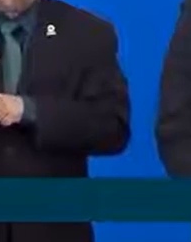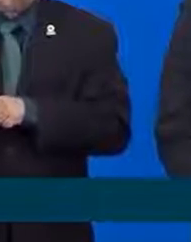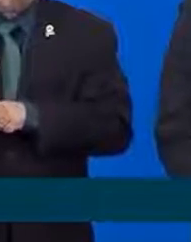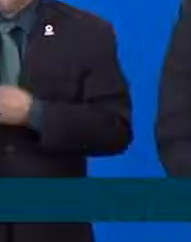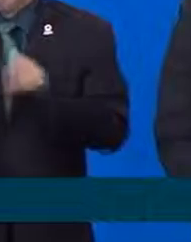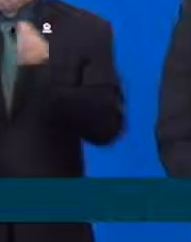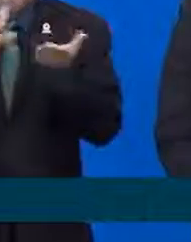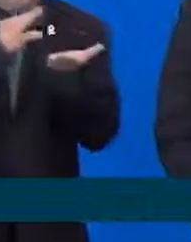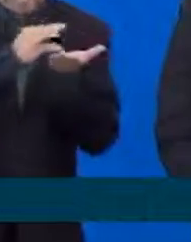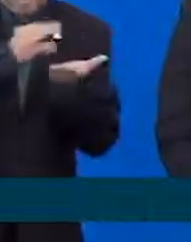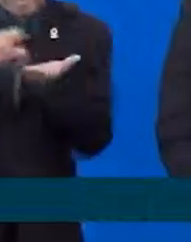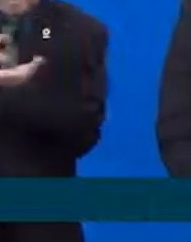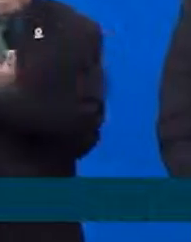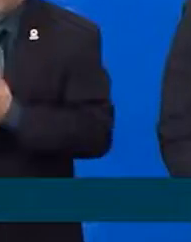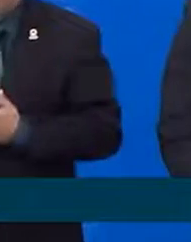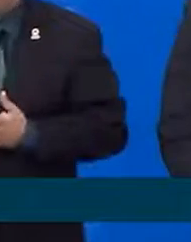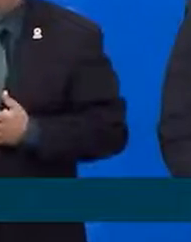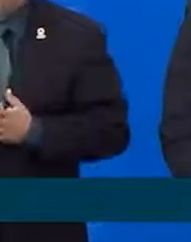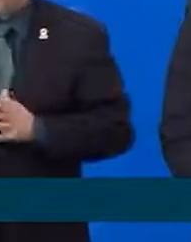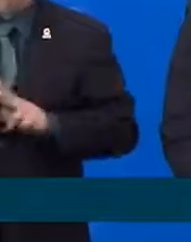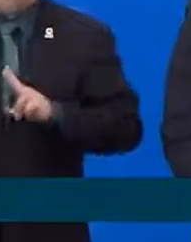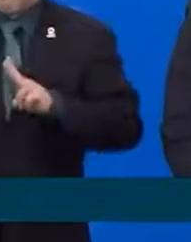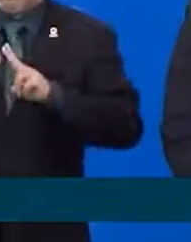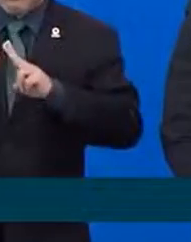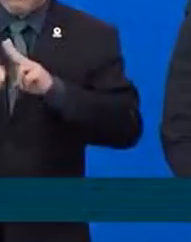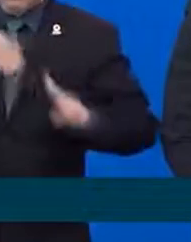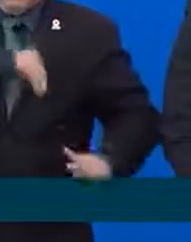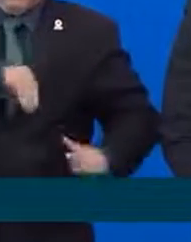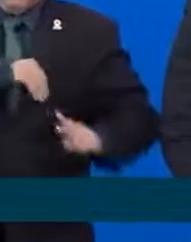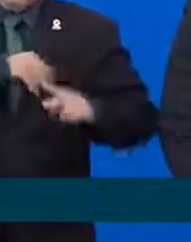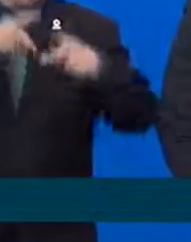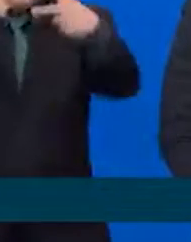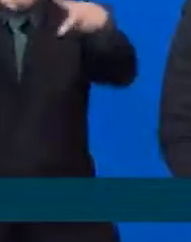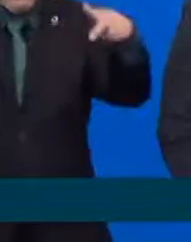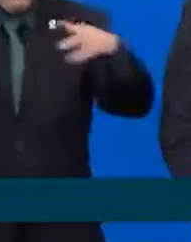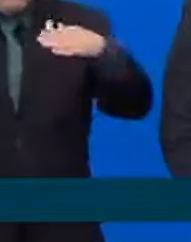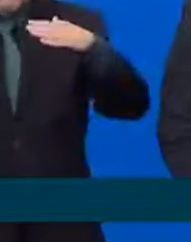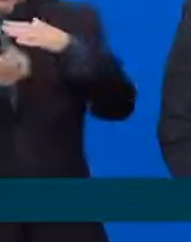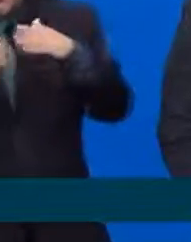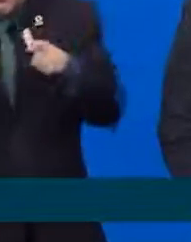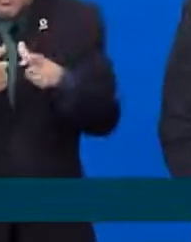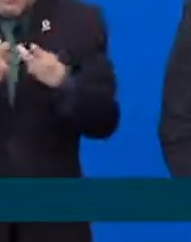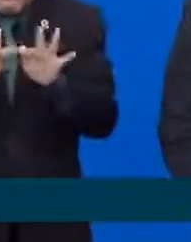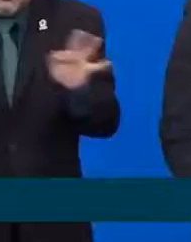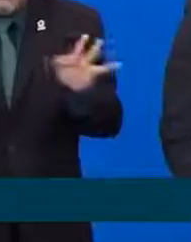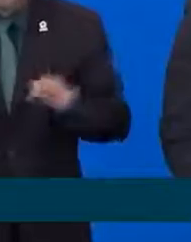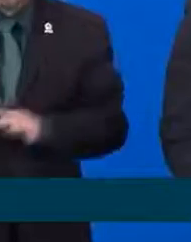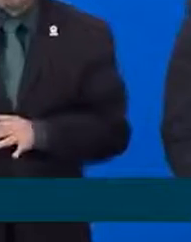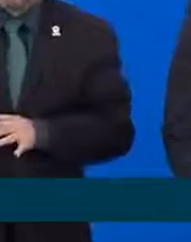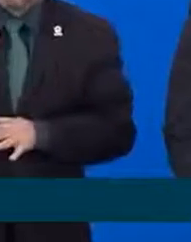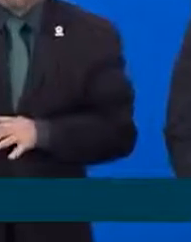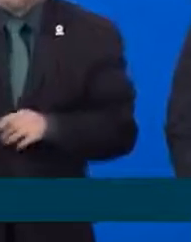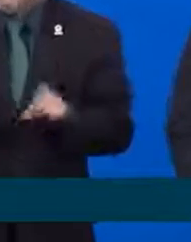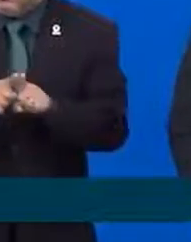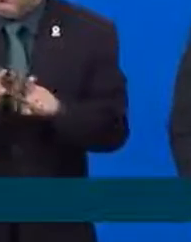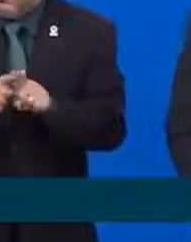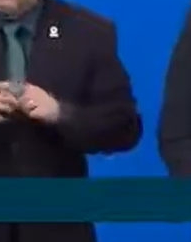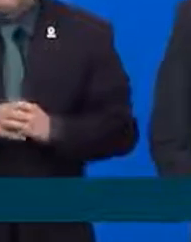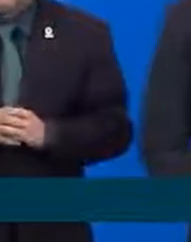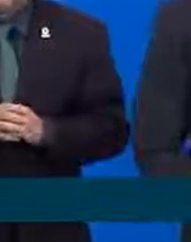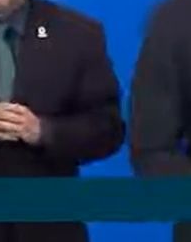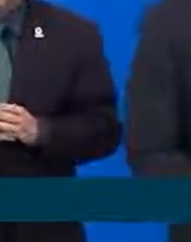financiamento de dois meses de salários para pequenas e médias empresas. E depois também,